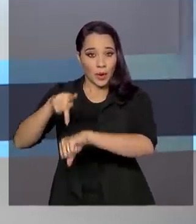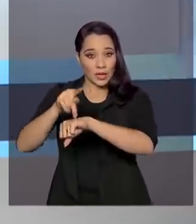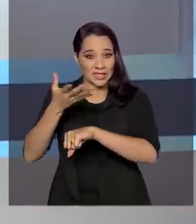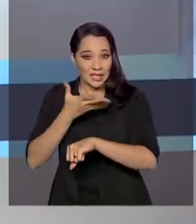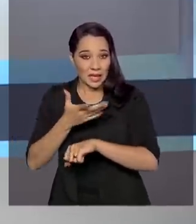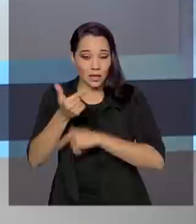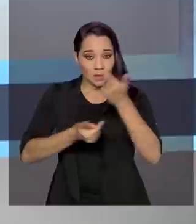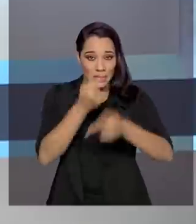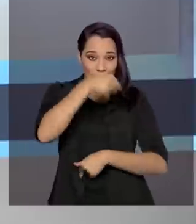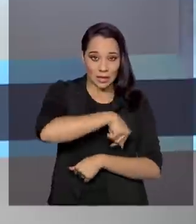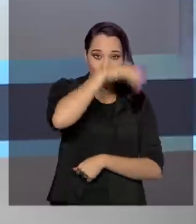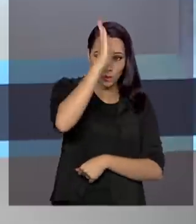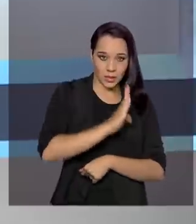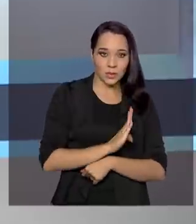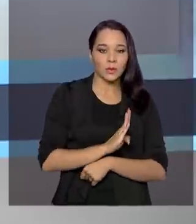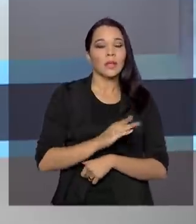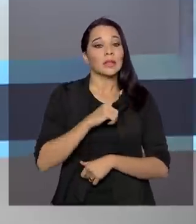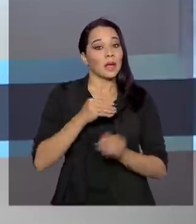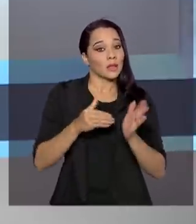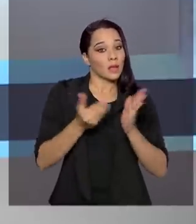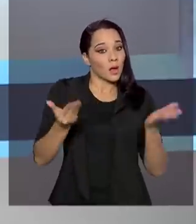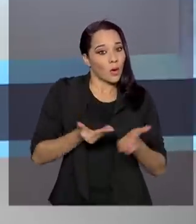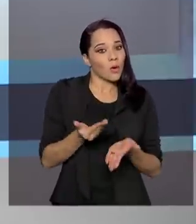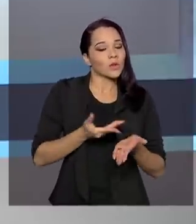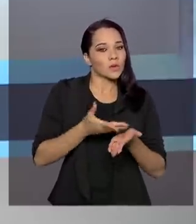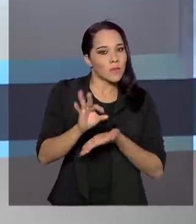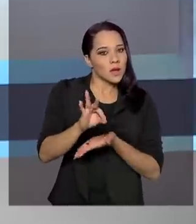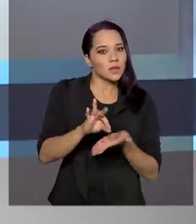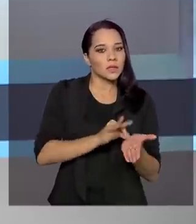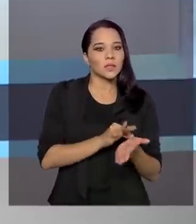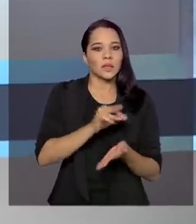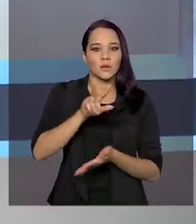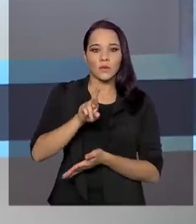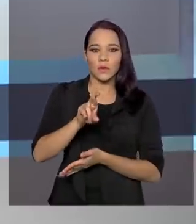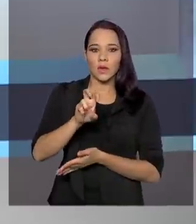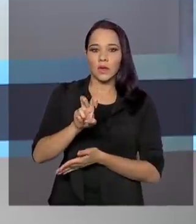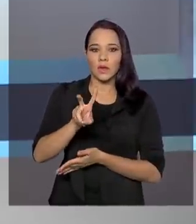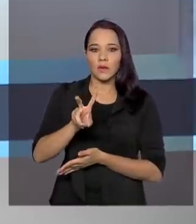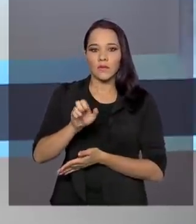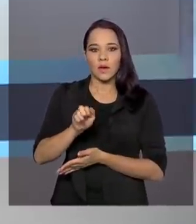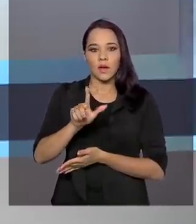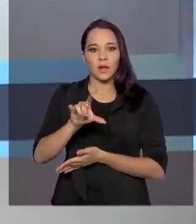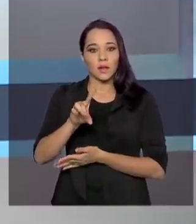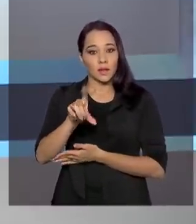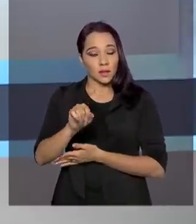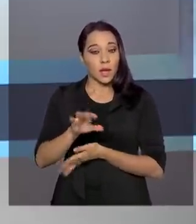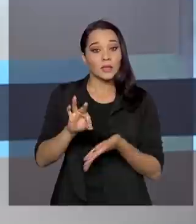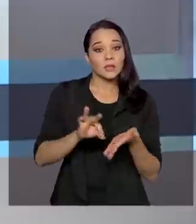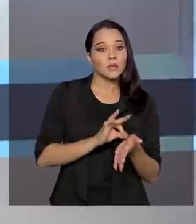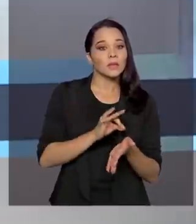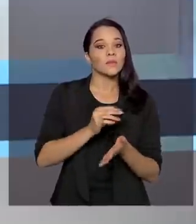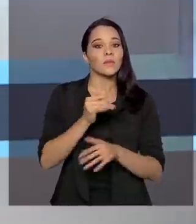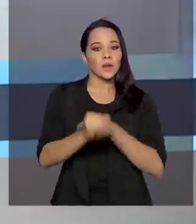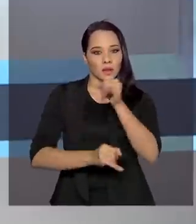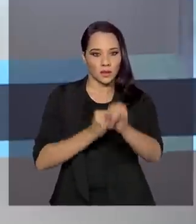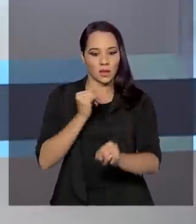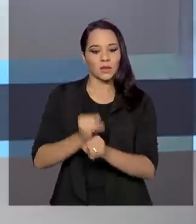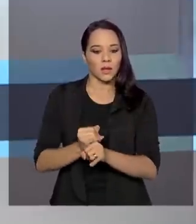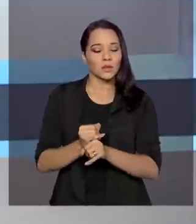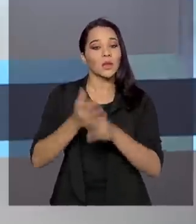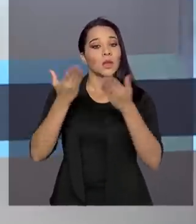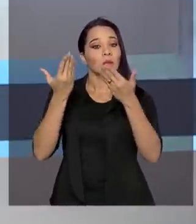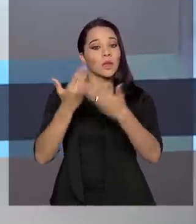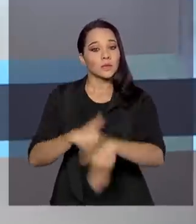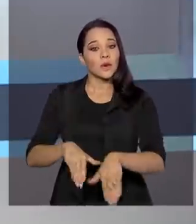atuar aqui no Brasil têm até hoje para se inscrever no Revalida. As inscrições são pela internet e as